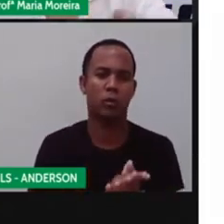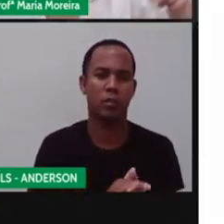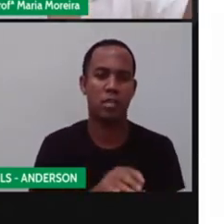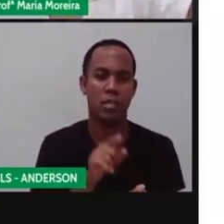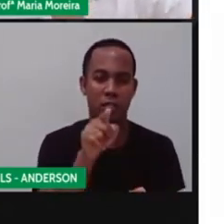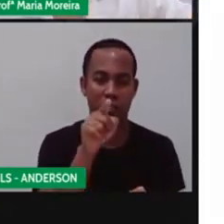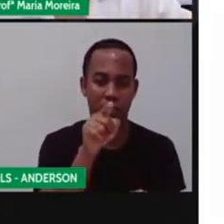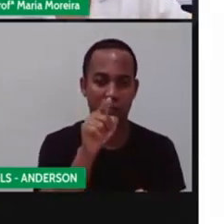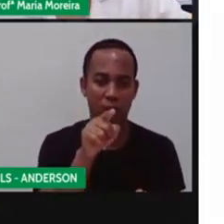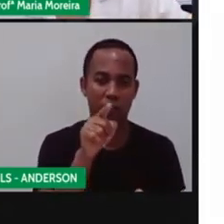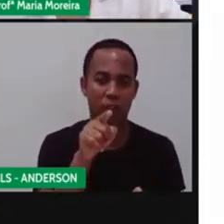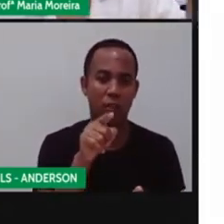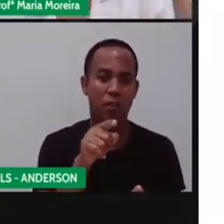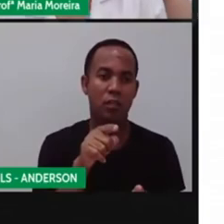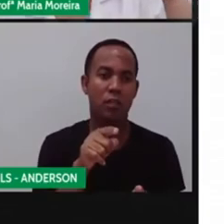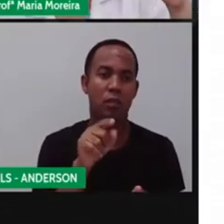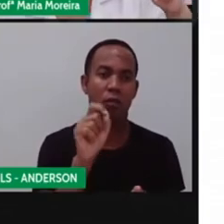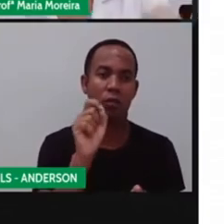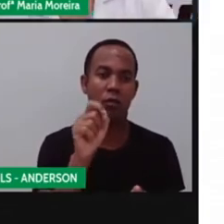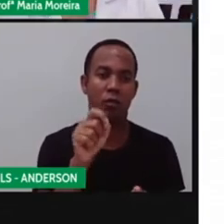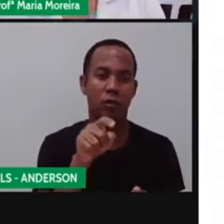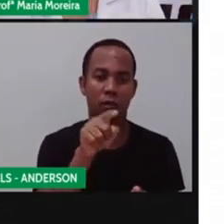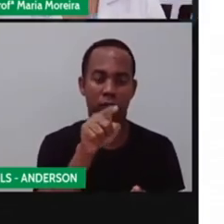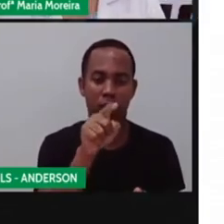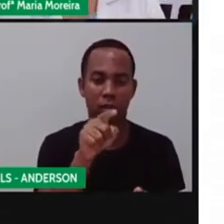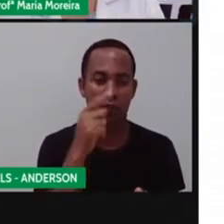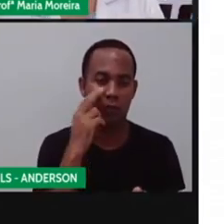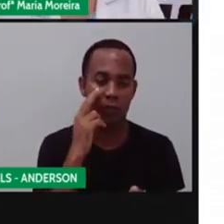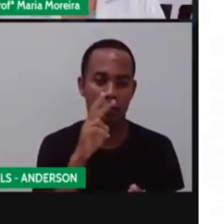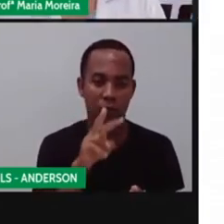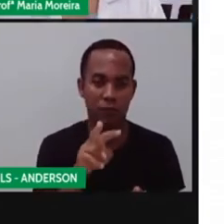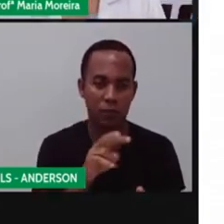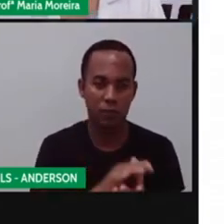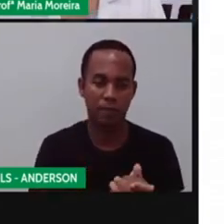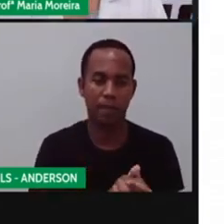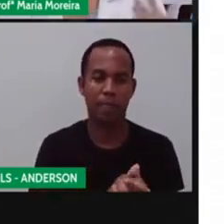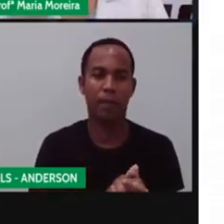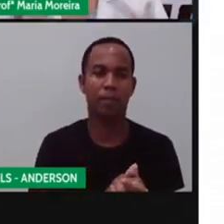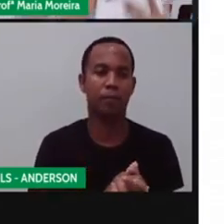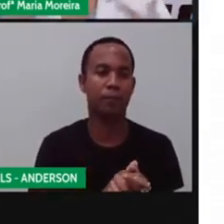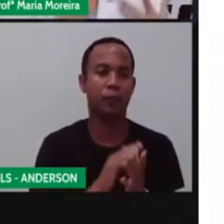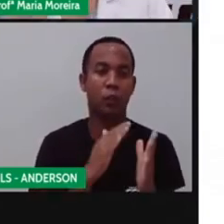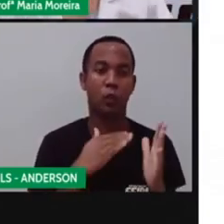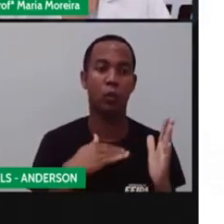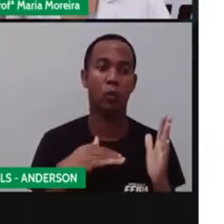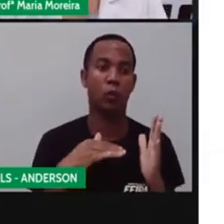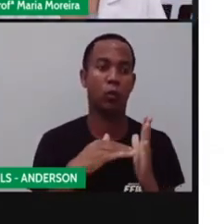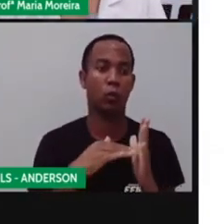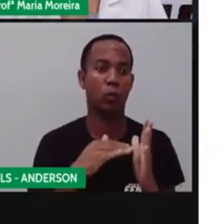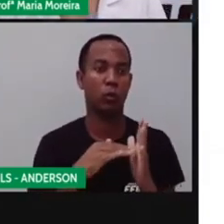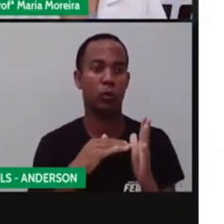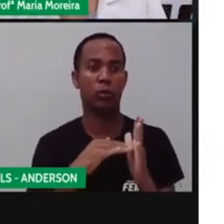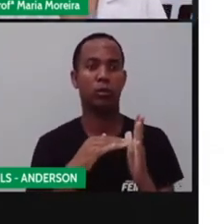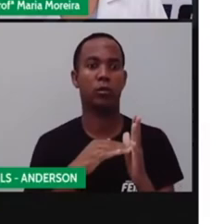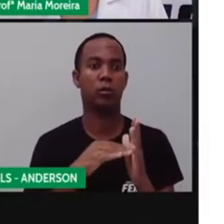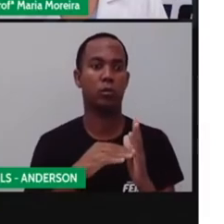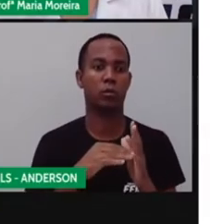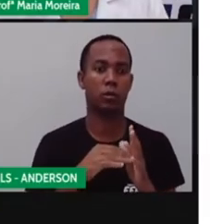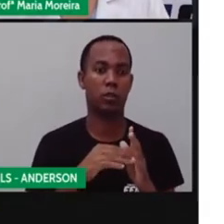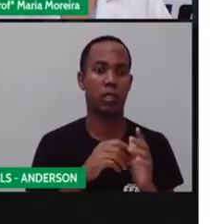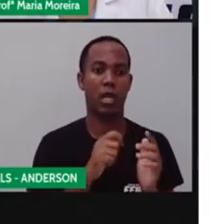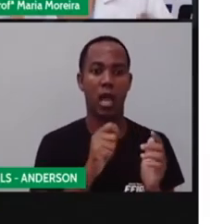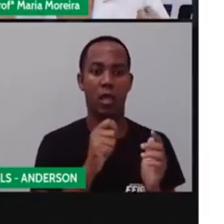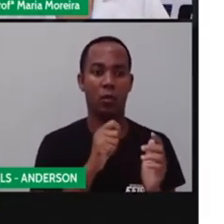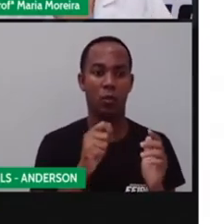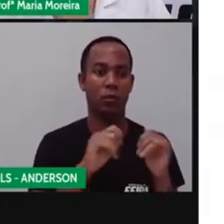anúncio aí tá te arrastando pra quê? Pra essa propaganda, tá? Então, todas essas propagandas que envolvem brinquedos, elas